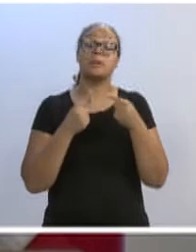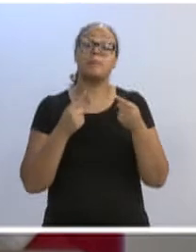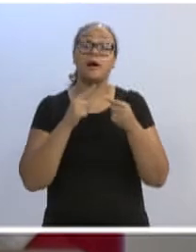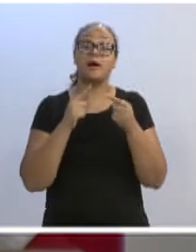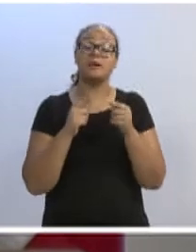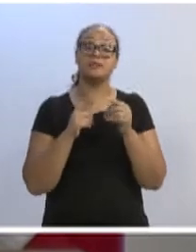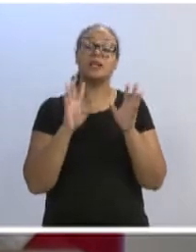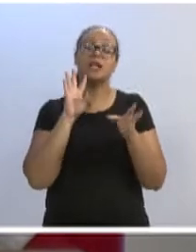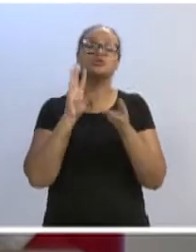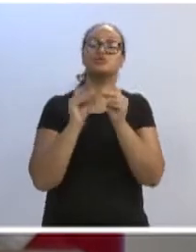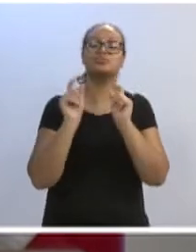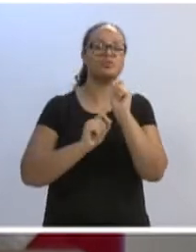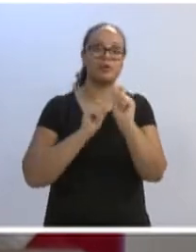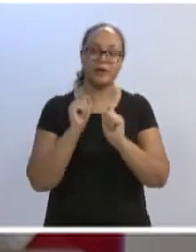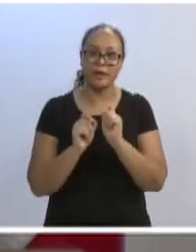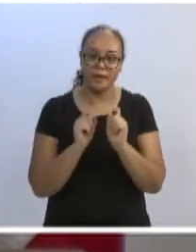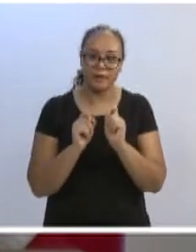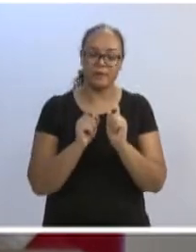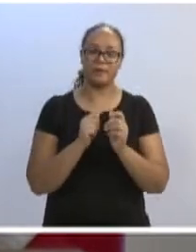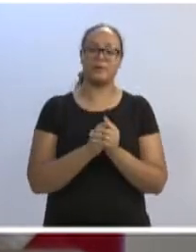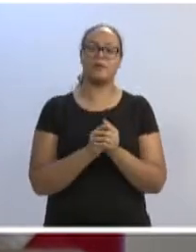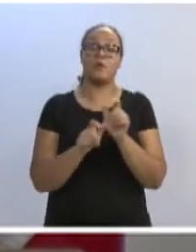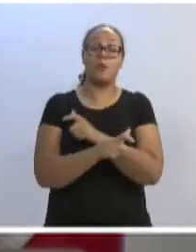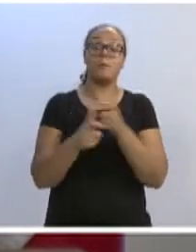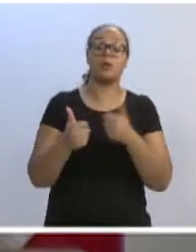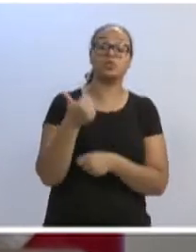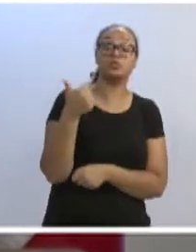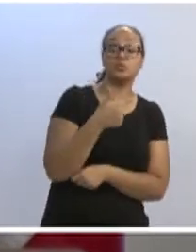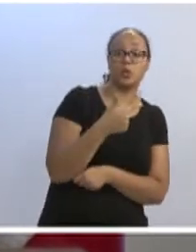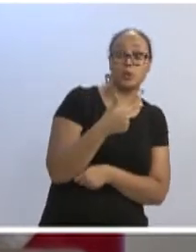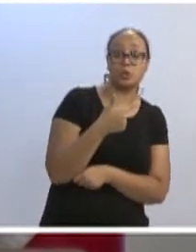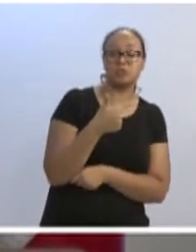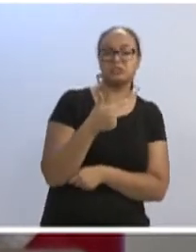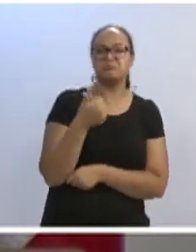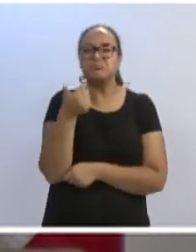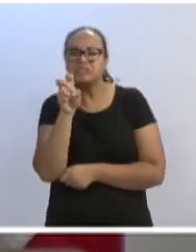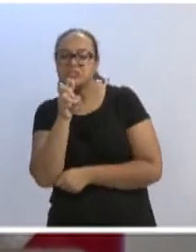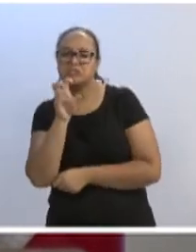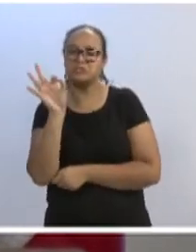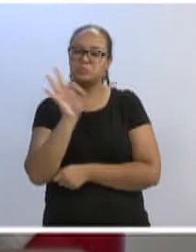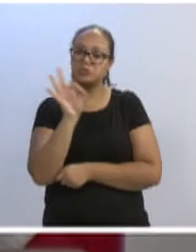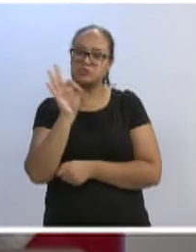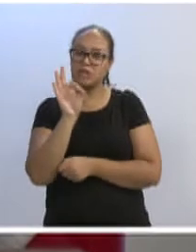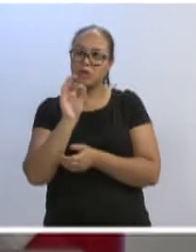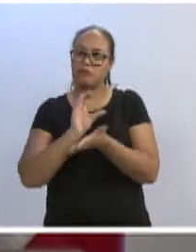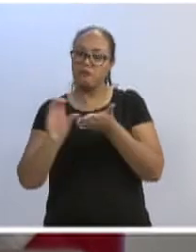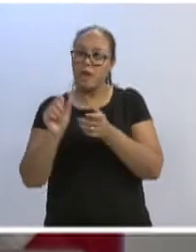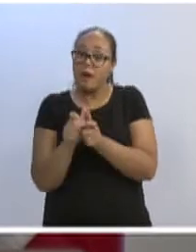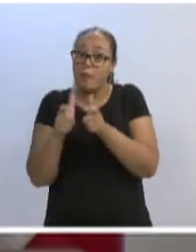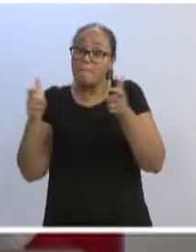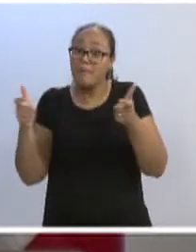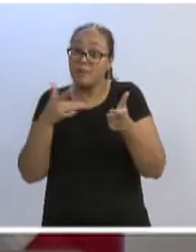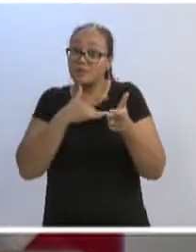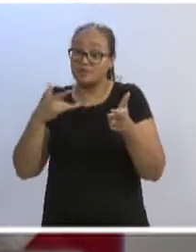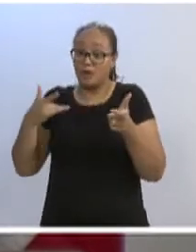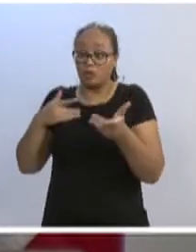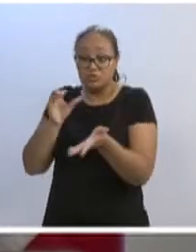que aumenta de 12% para 15% os investimentos do Estado em saúde,